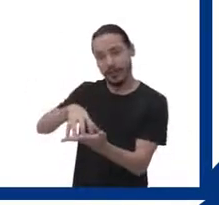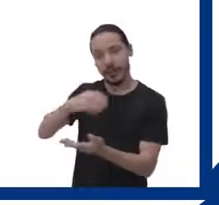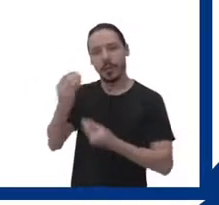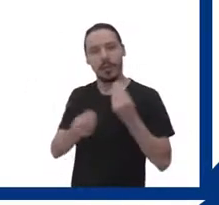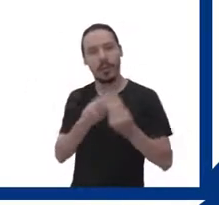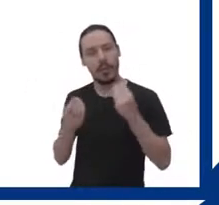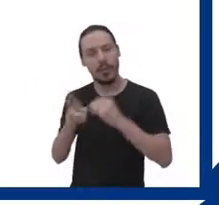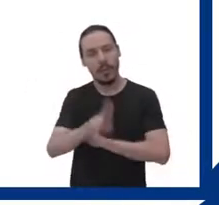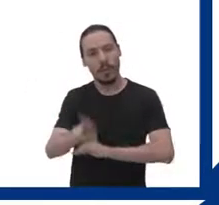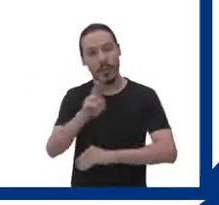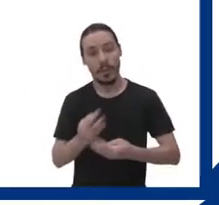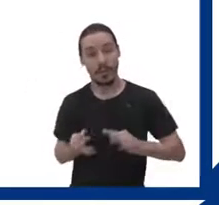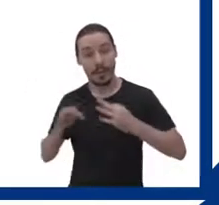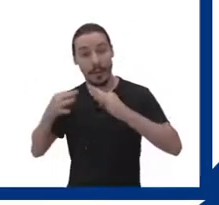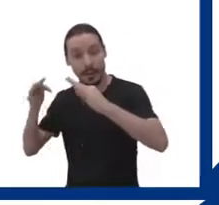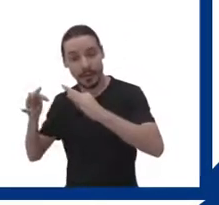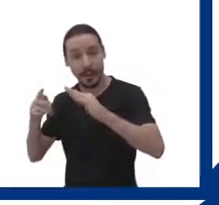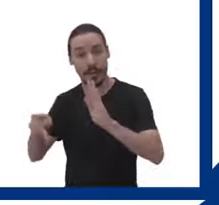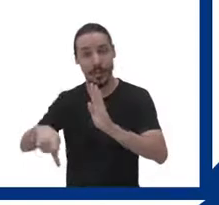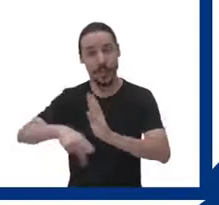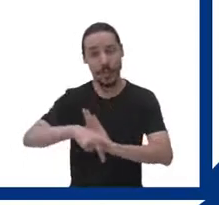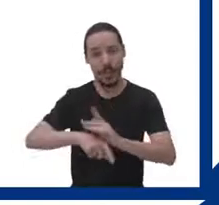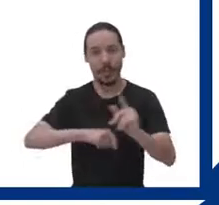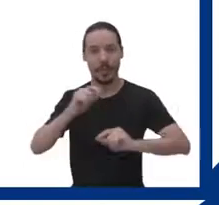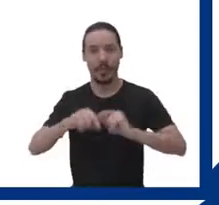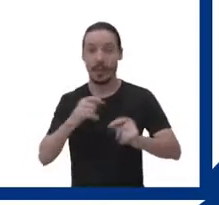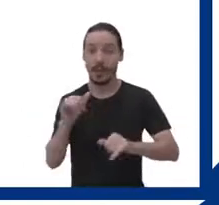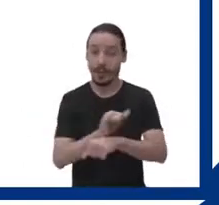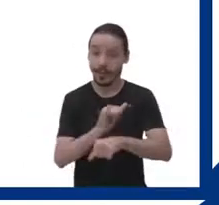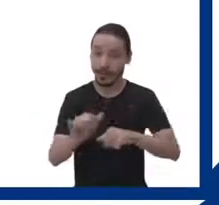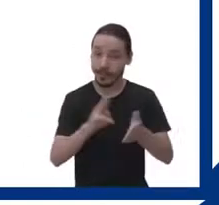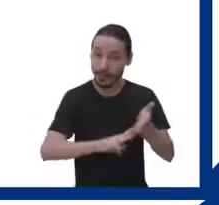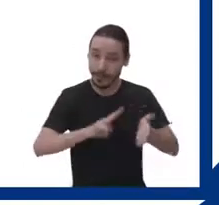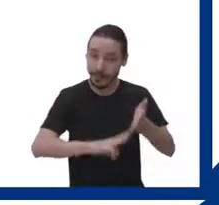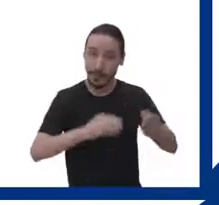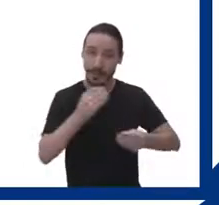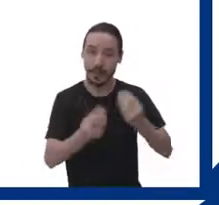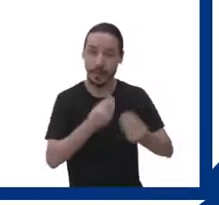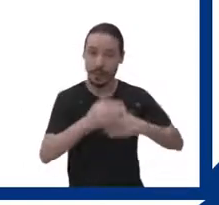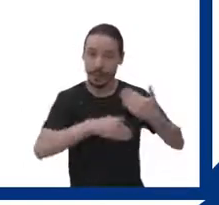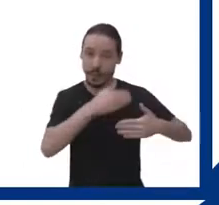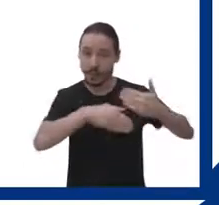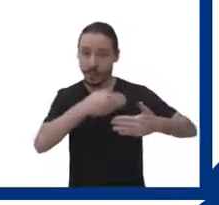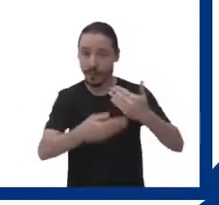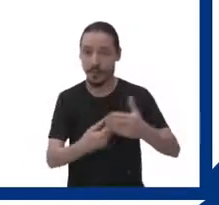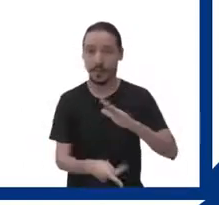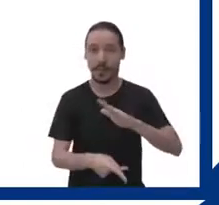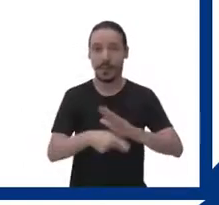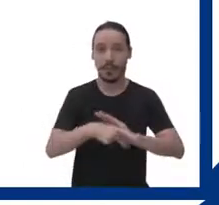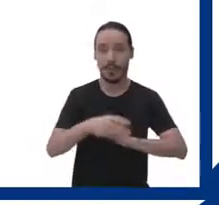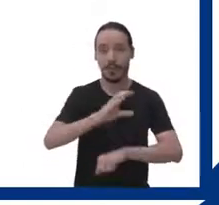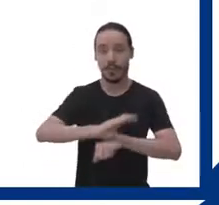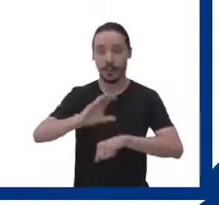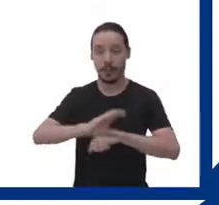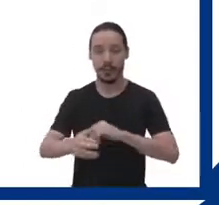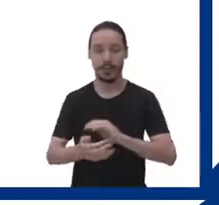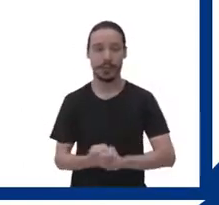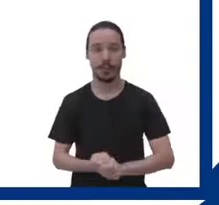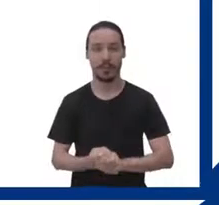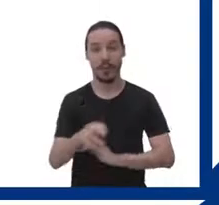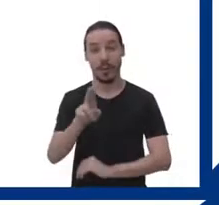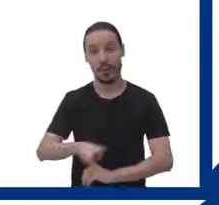dispositivos e recursos digitais educativos, como estratégias metodológicas no desenvolvimento de cursos,